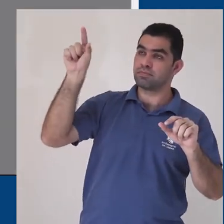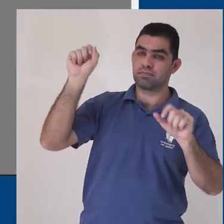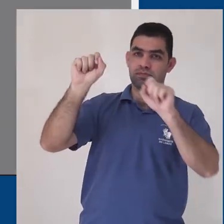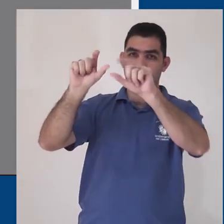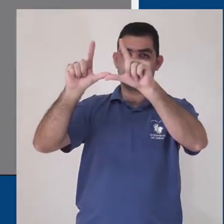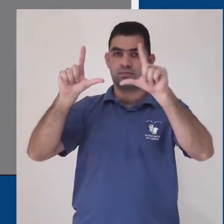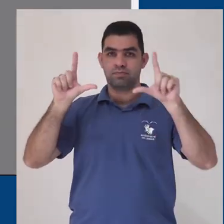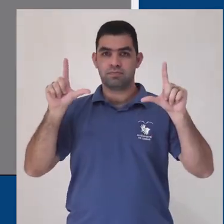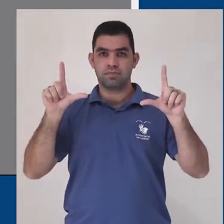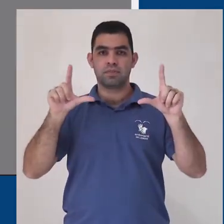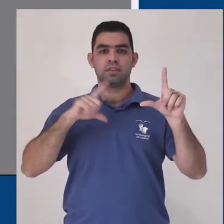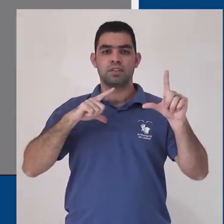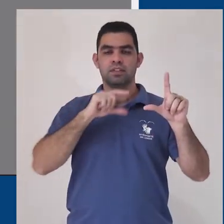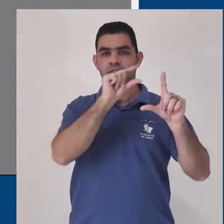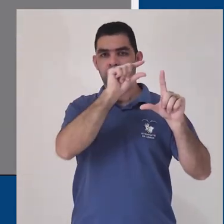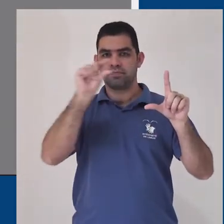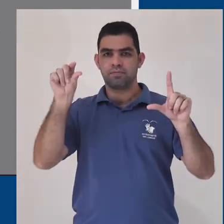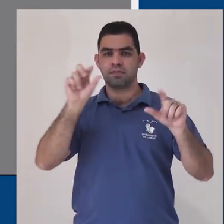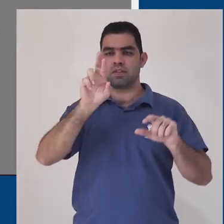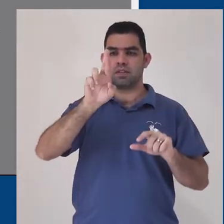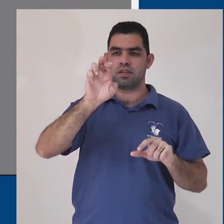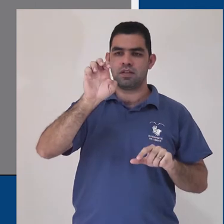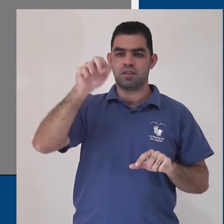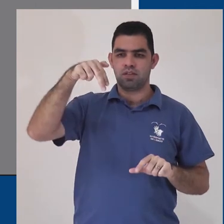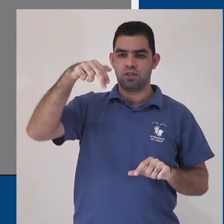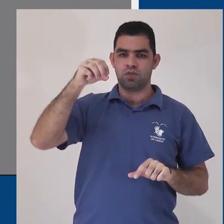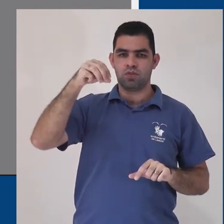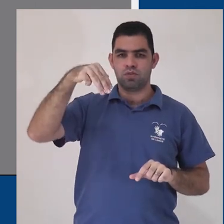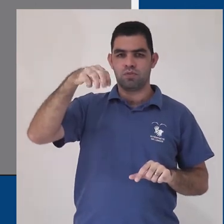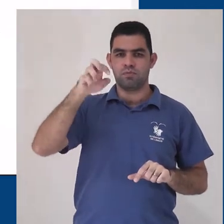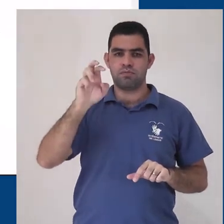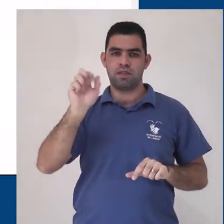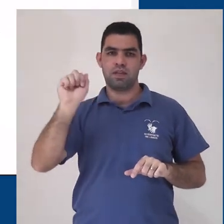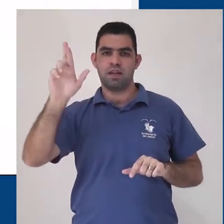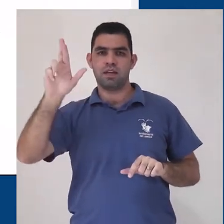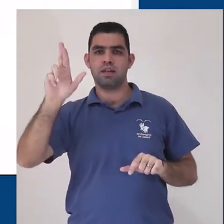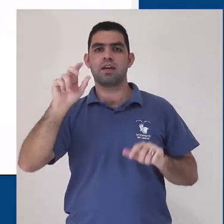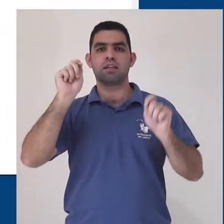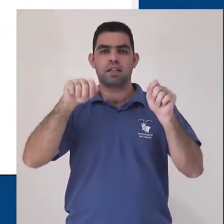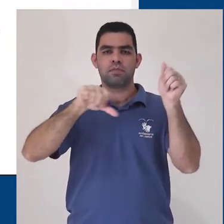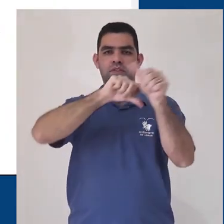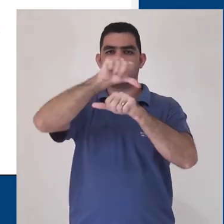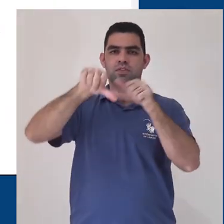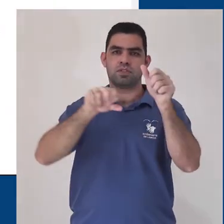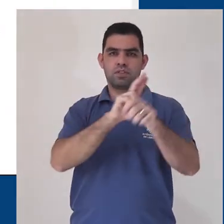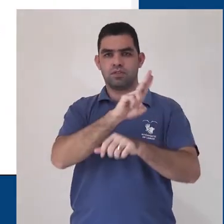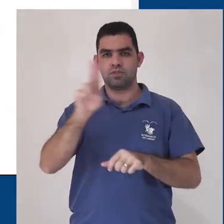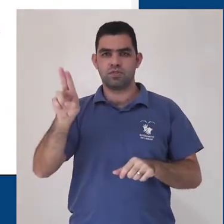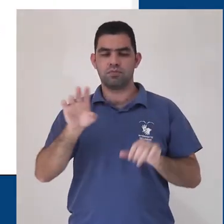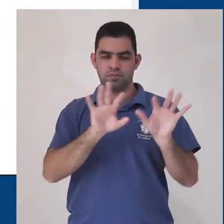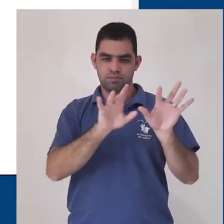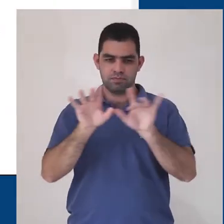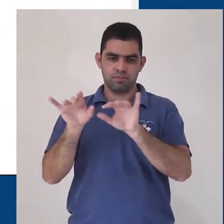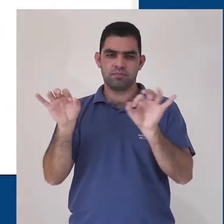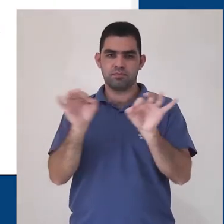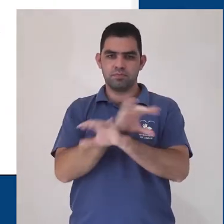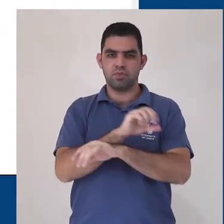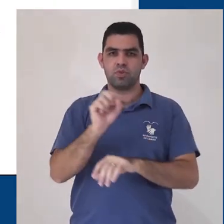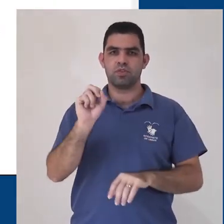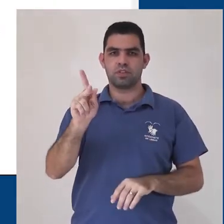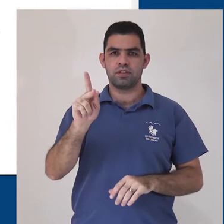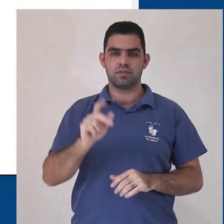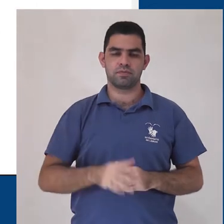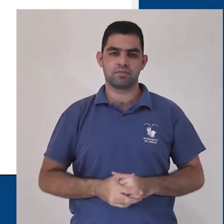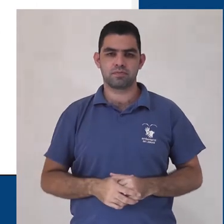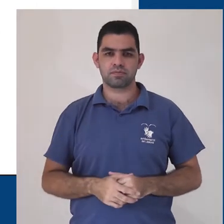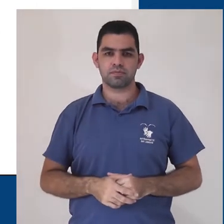pontinhos no canto direito da tela. Clicando em renomear coleção, te permitirá reescrever o nome dessa seção. Digite e clique OK.